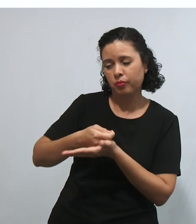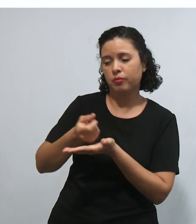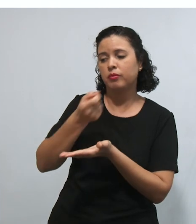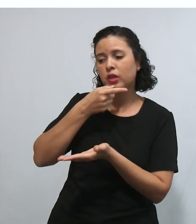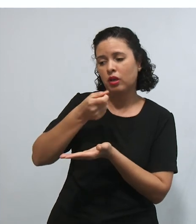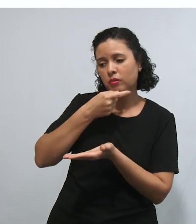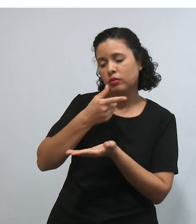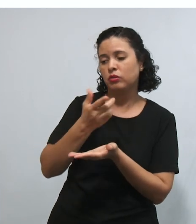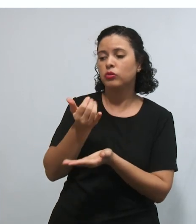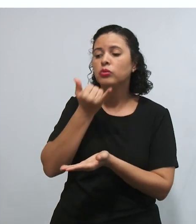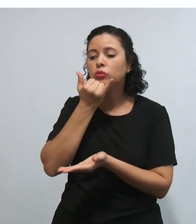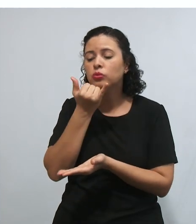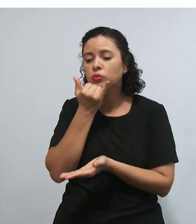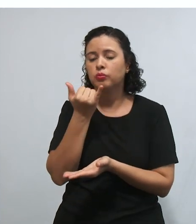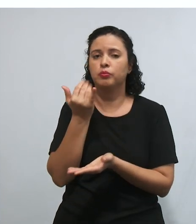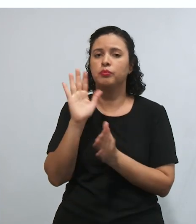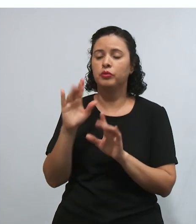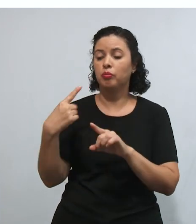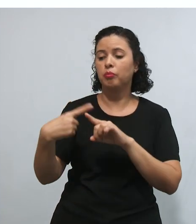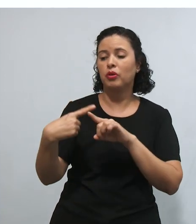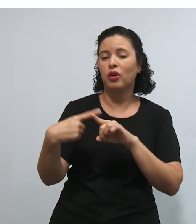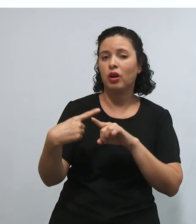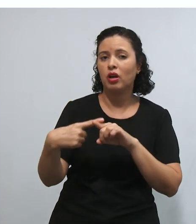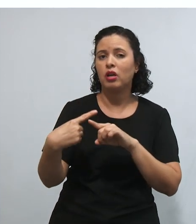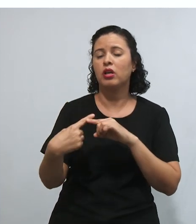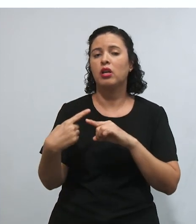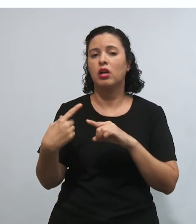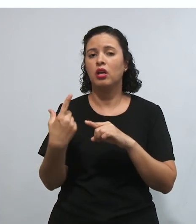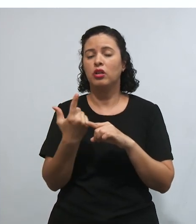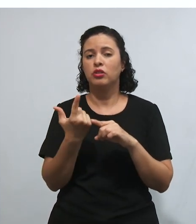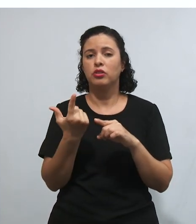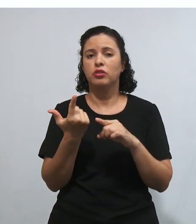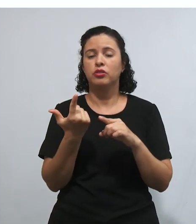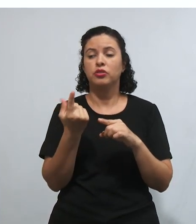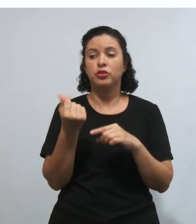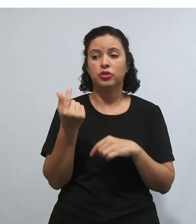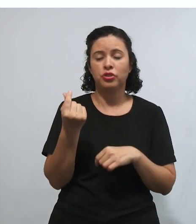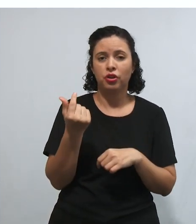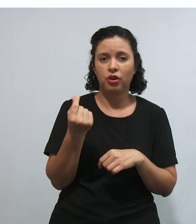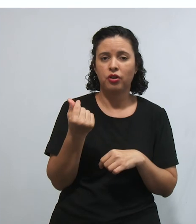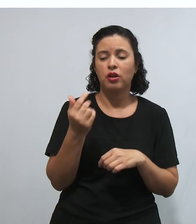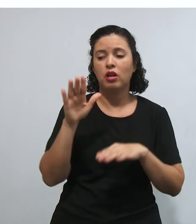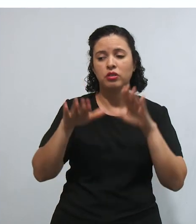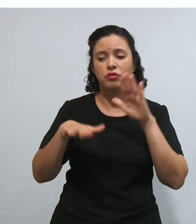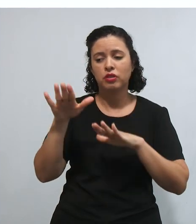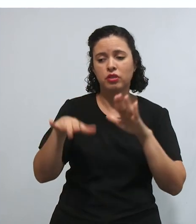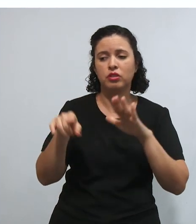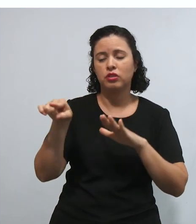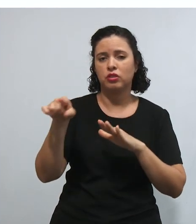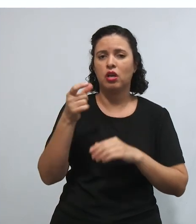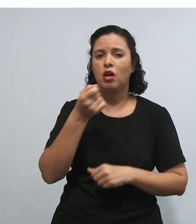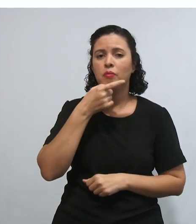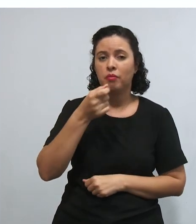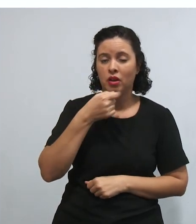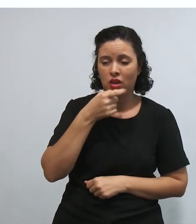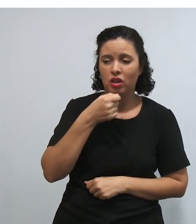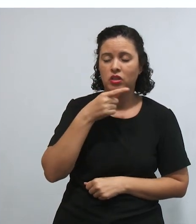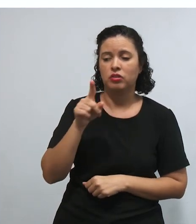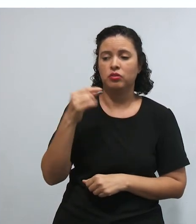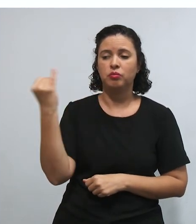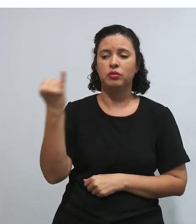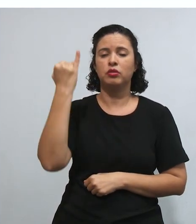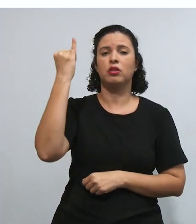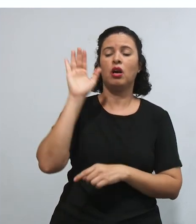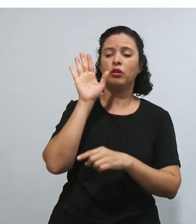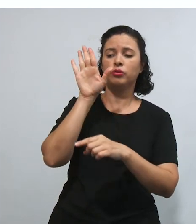esse cidadão está pleiteando, por quê? Em que pese ser um remédio essencial e o remédio que vai trazer a